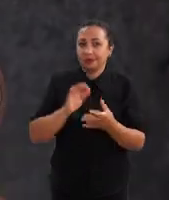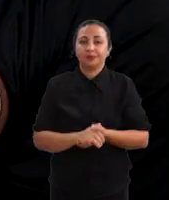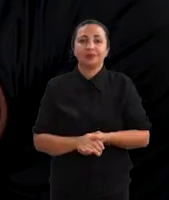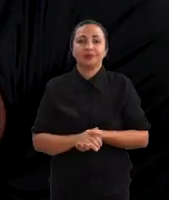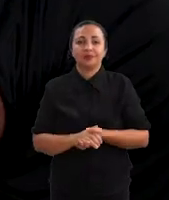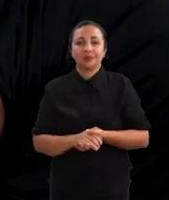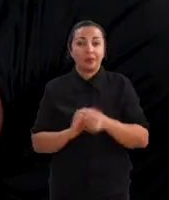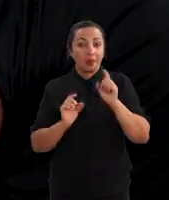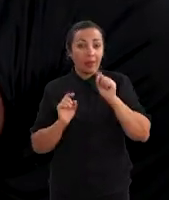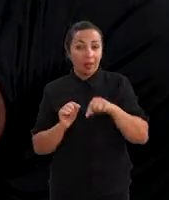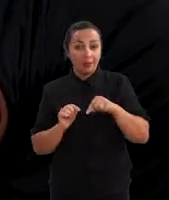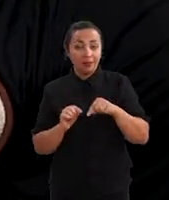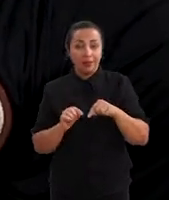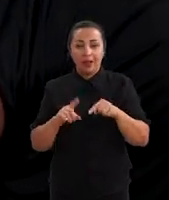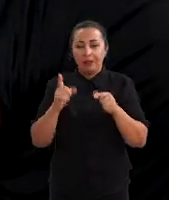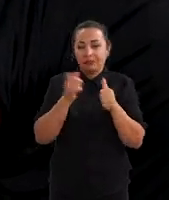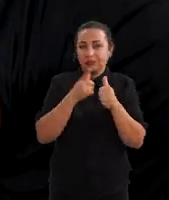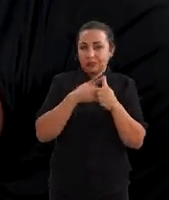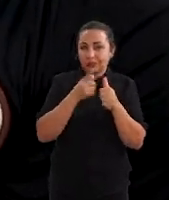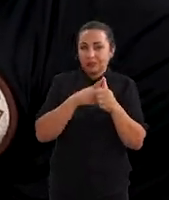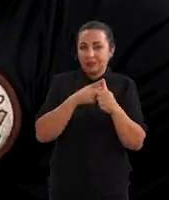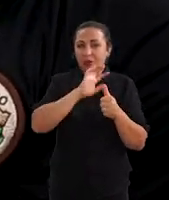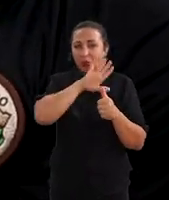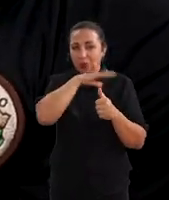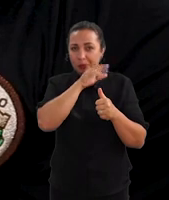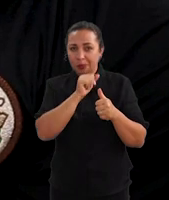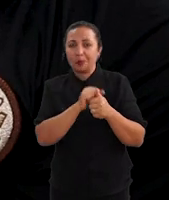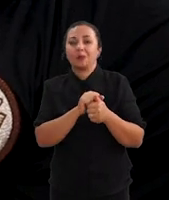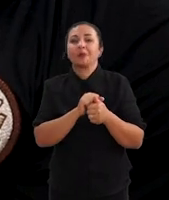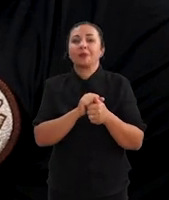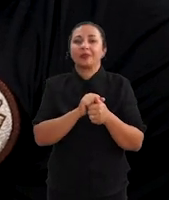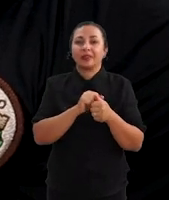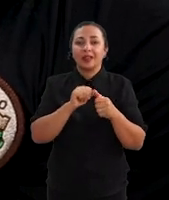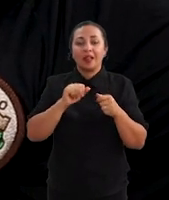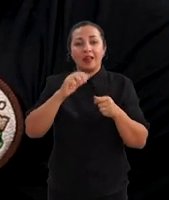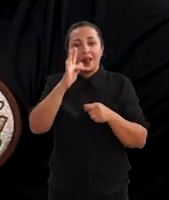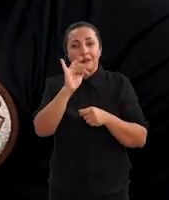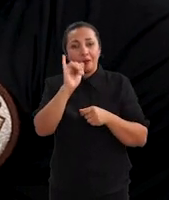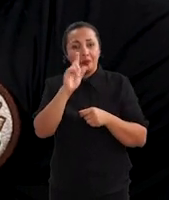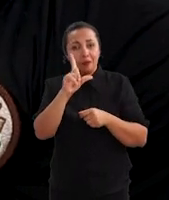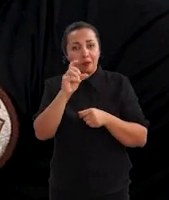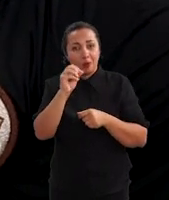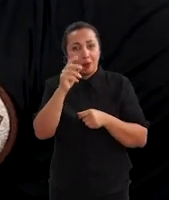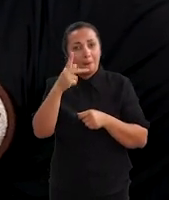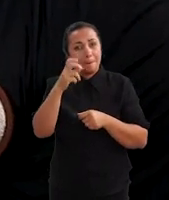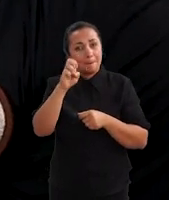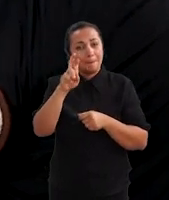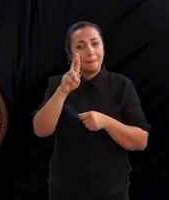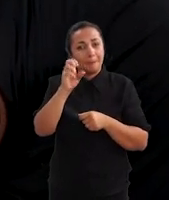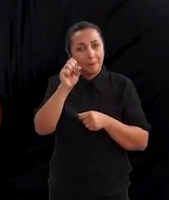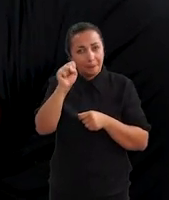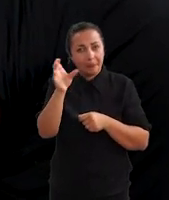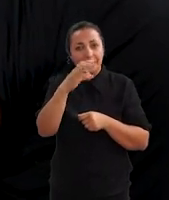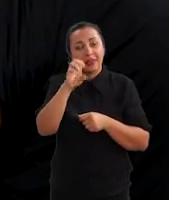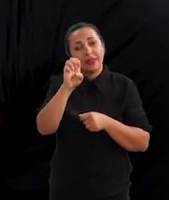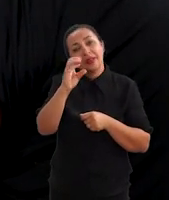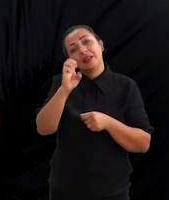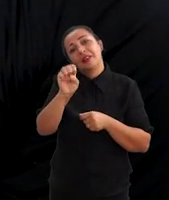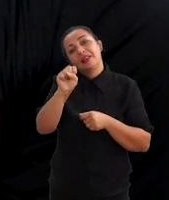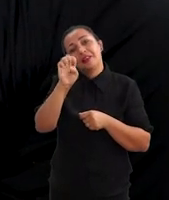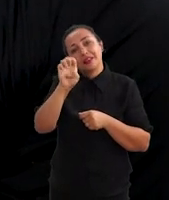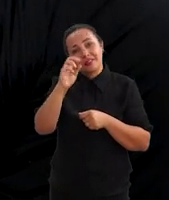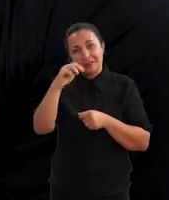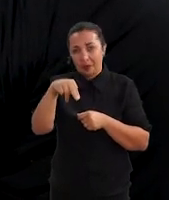Essa daqui, ela é a primeira espécie, Filopezus selmi. Ela atualmente é